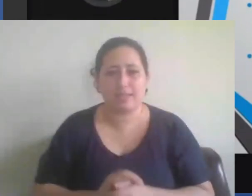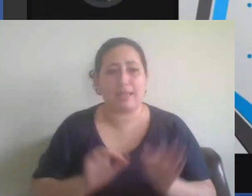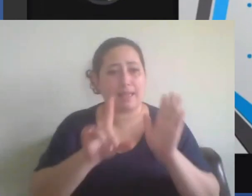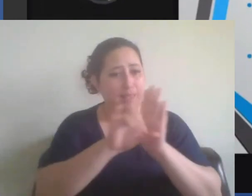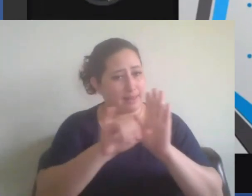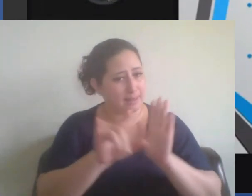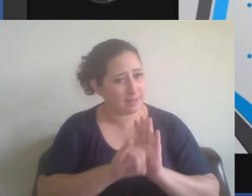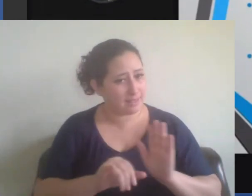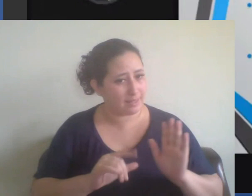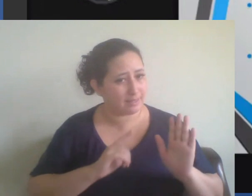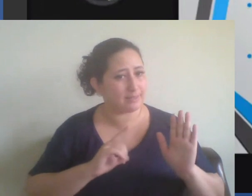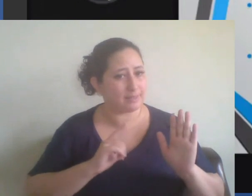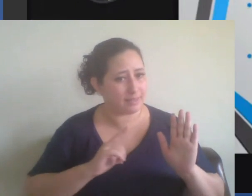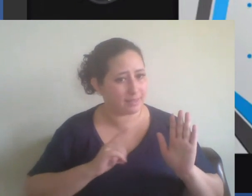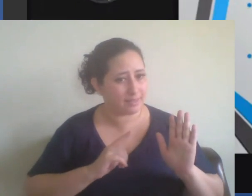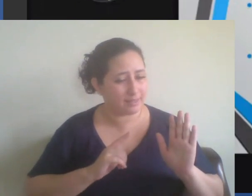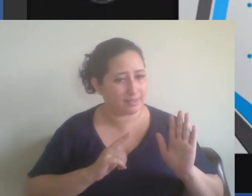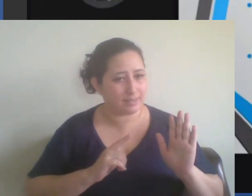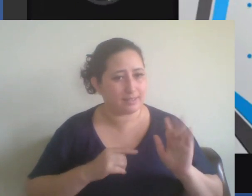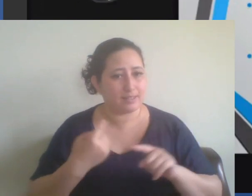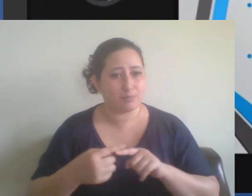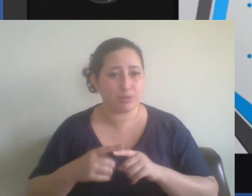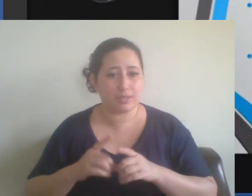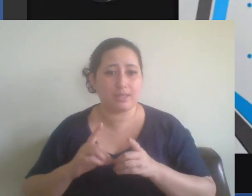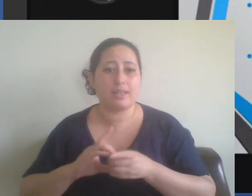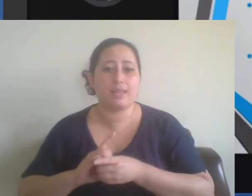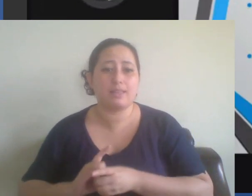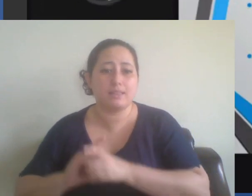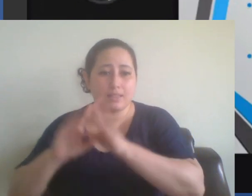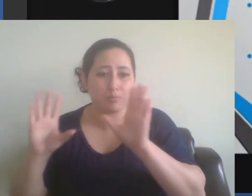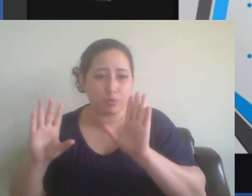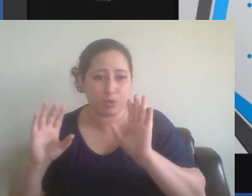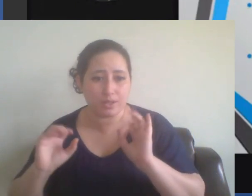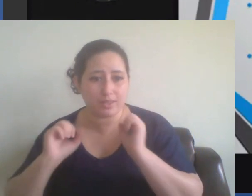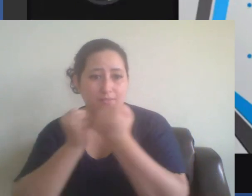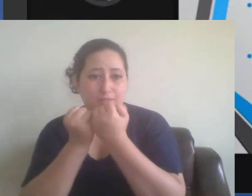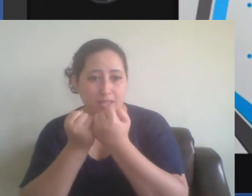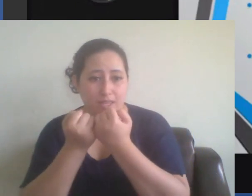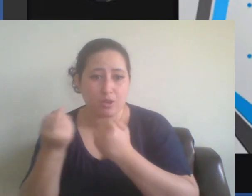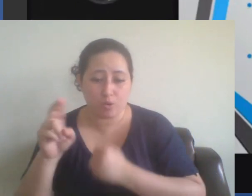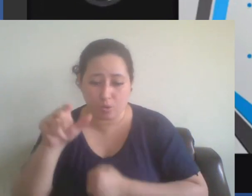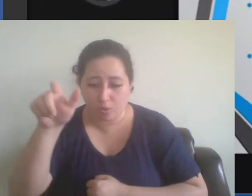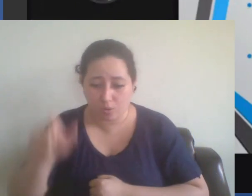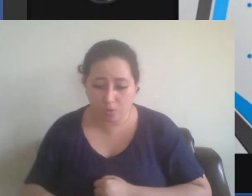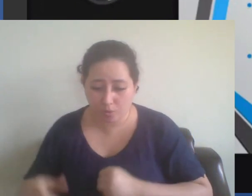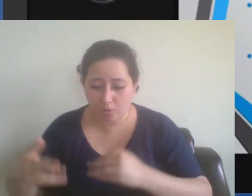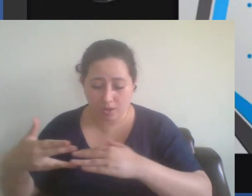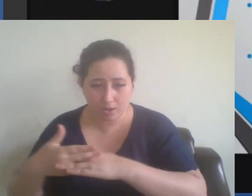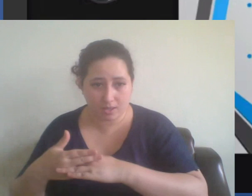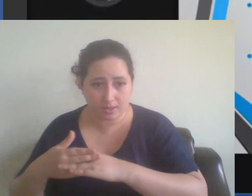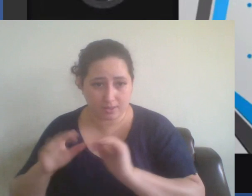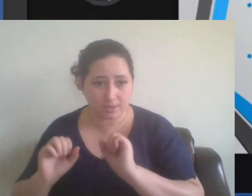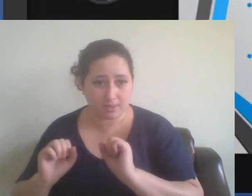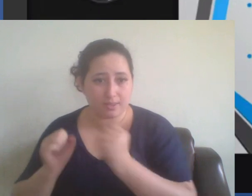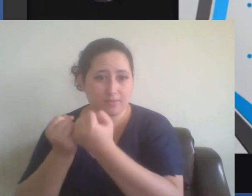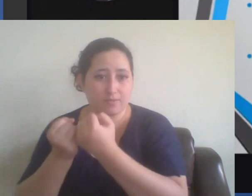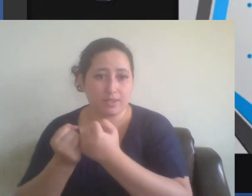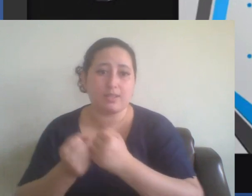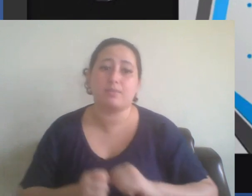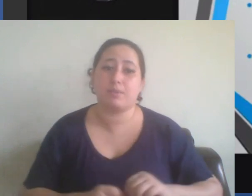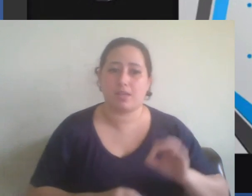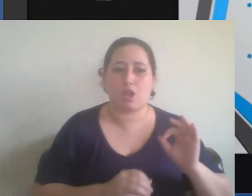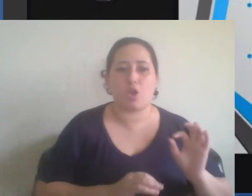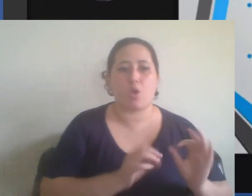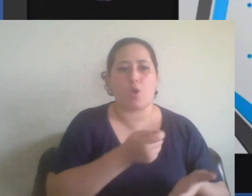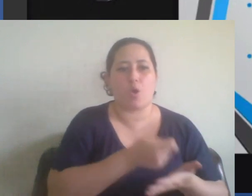não para defender a democracia ou o cidadão, mas para manter a ordem.